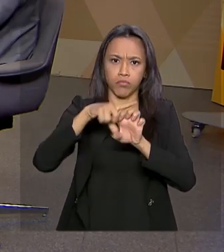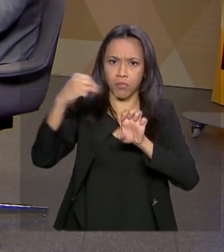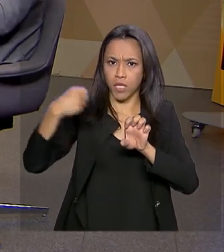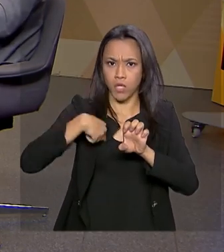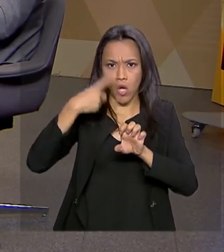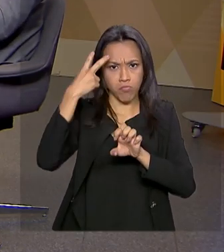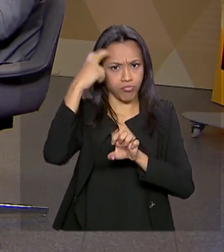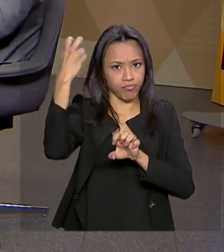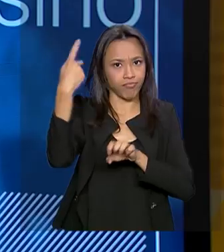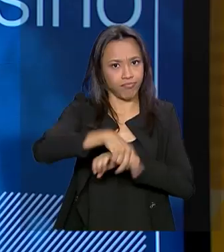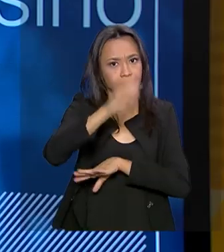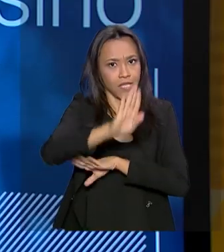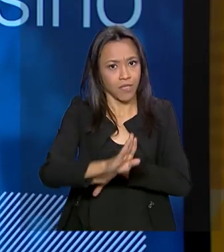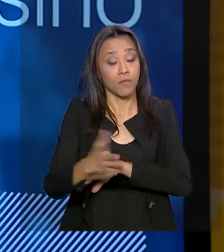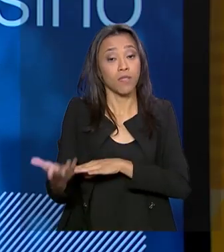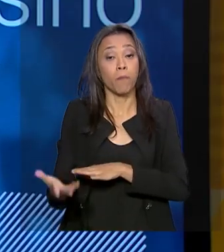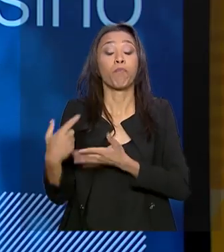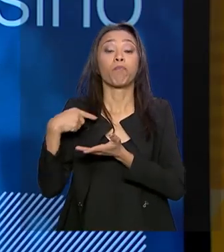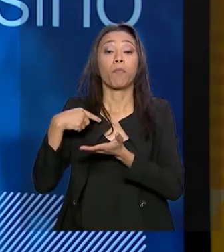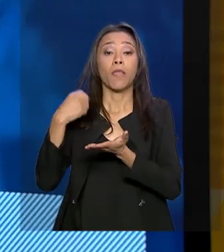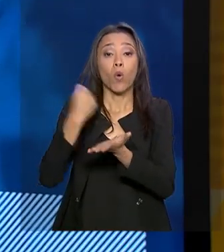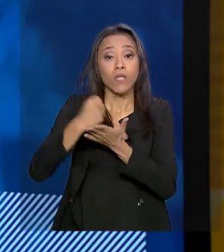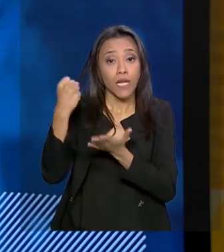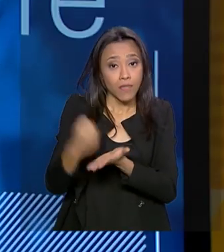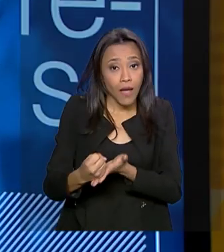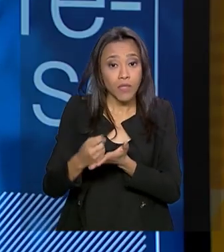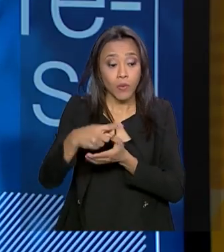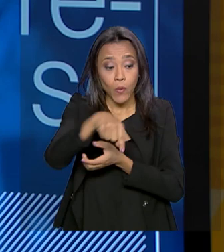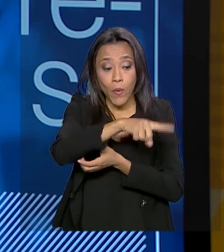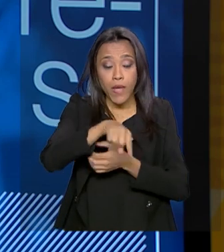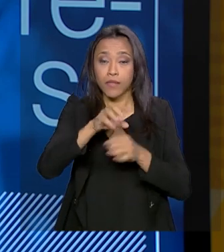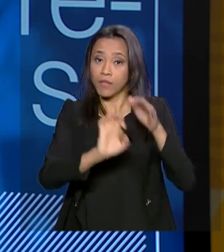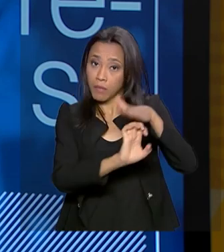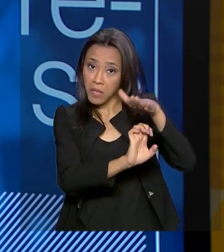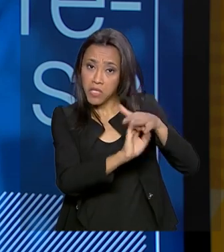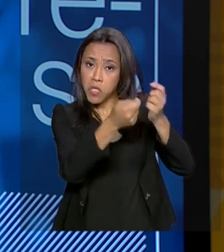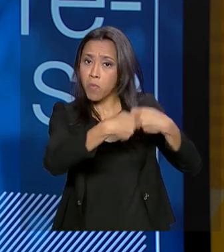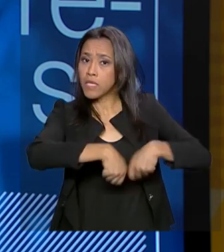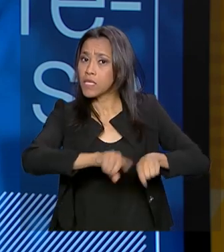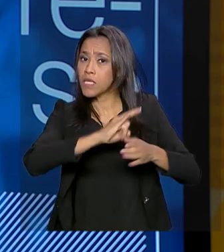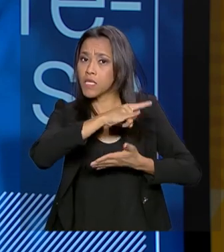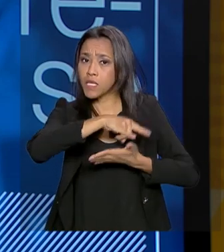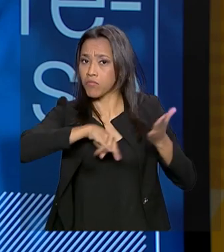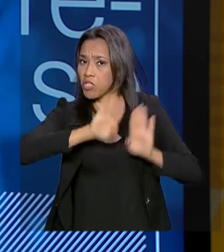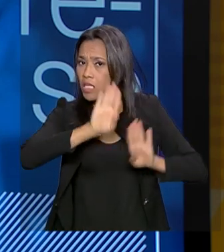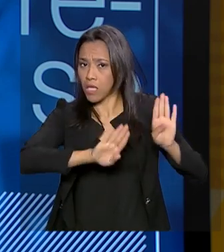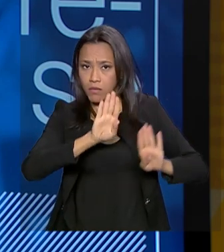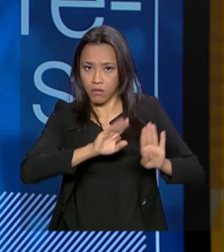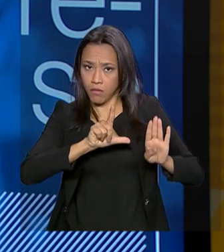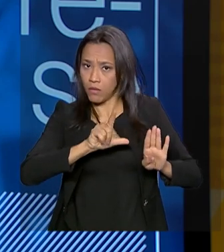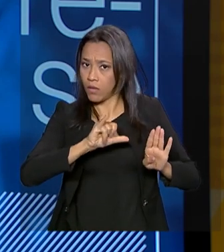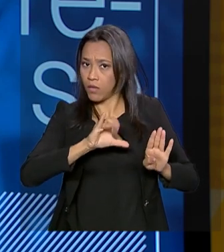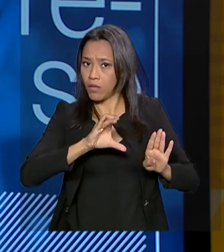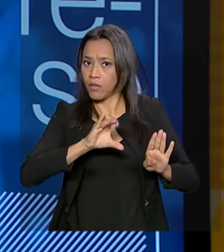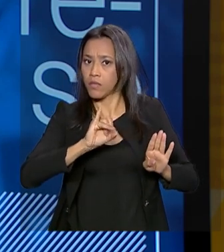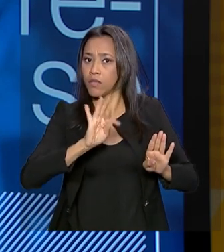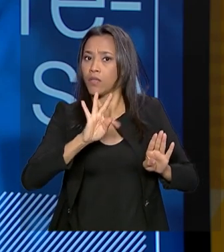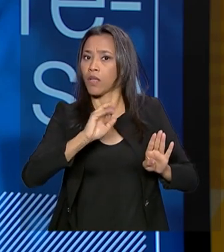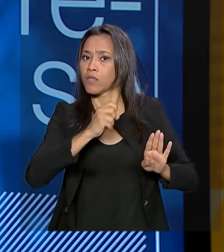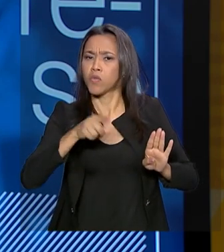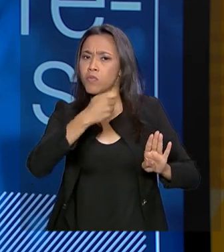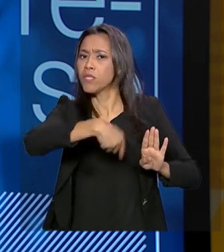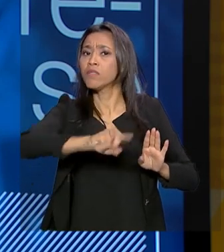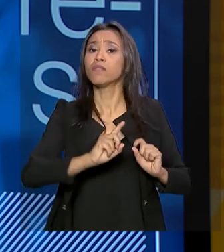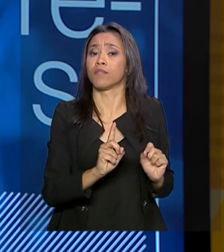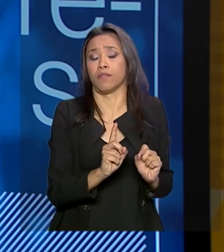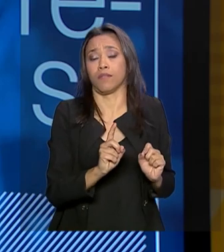universitários. Então, os serviços contratados com essas empresas juniores serão dispensados de licitação. Então, gente quer estimular esse movimento para que a gente